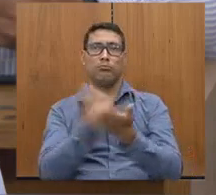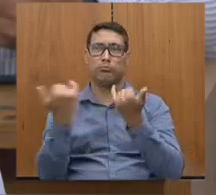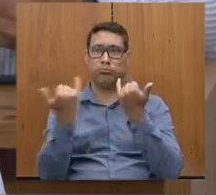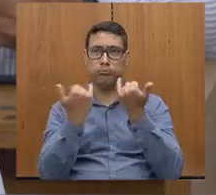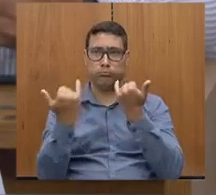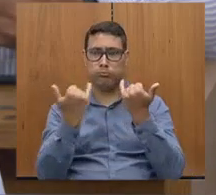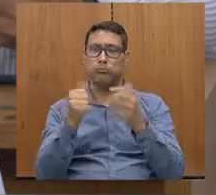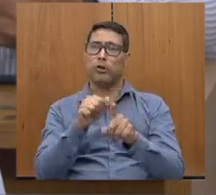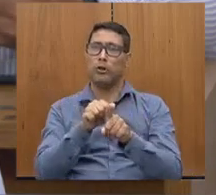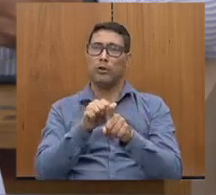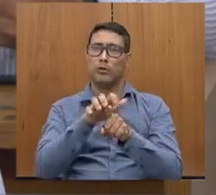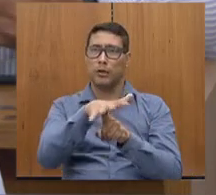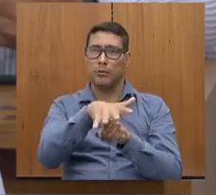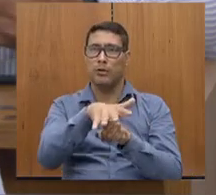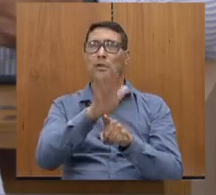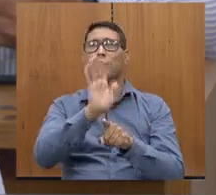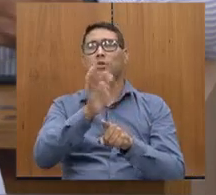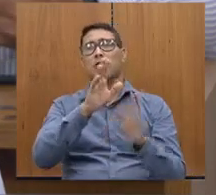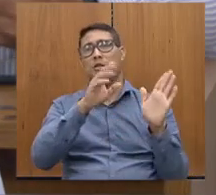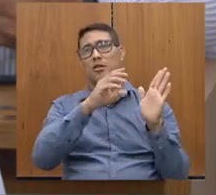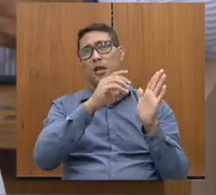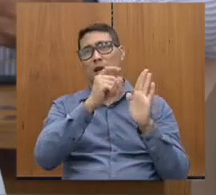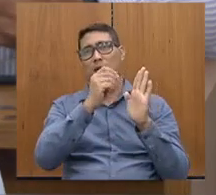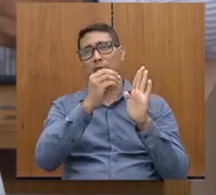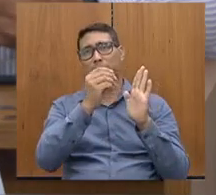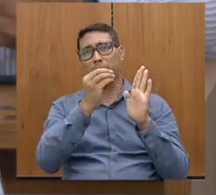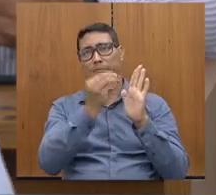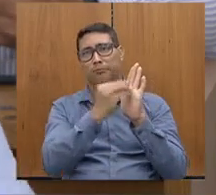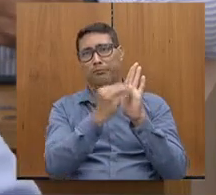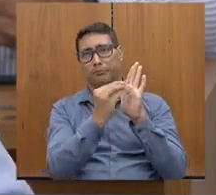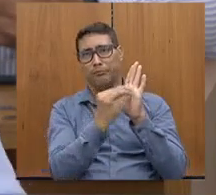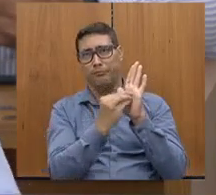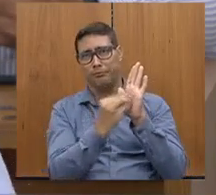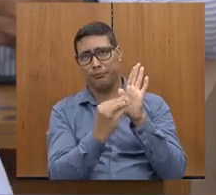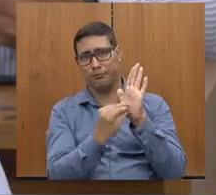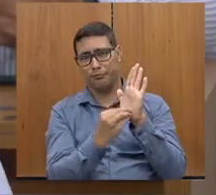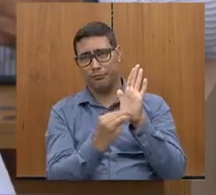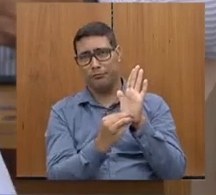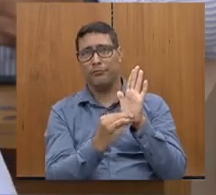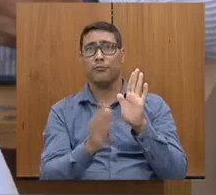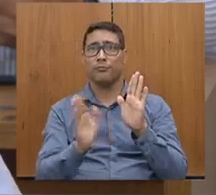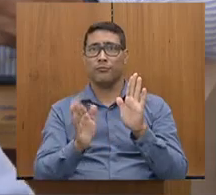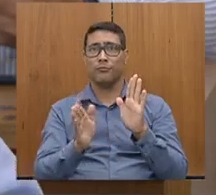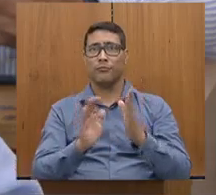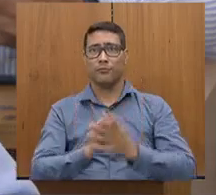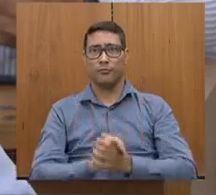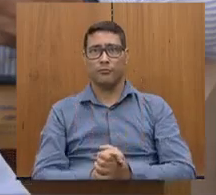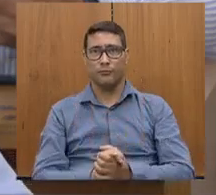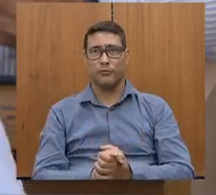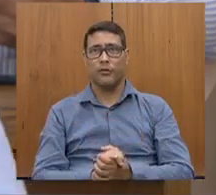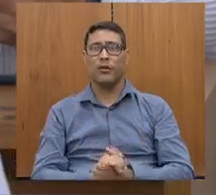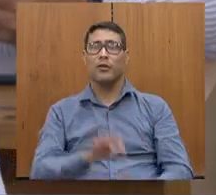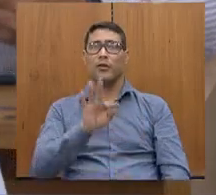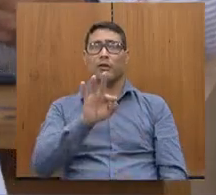Realmente, estava vendo aqui a questão do trevo.